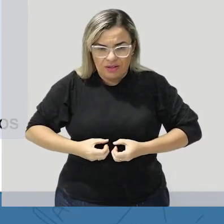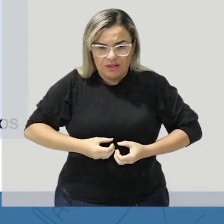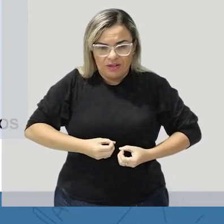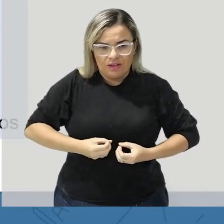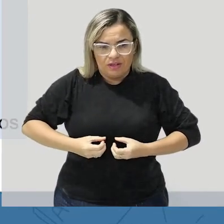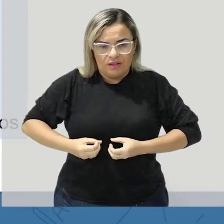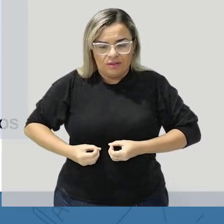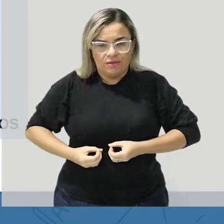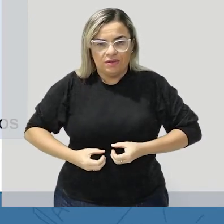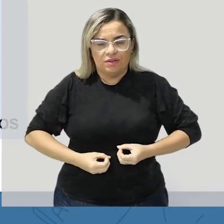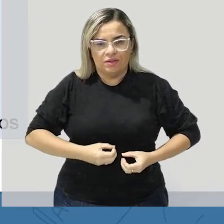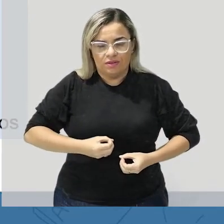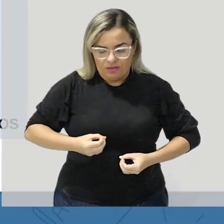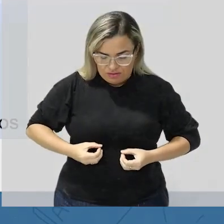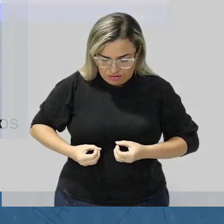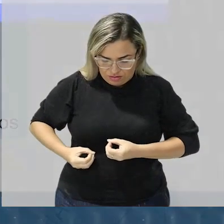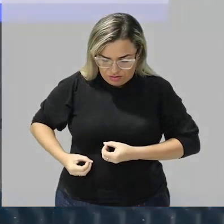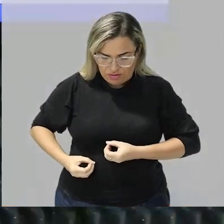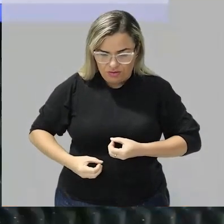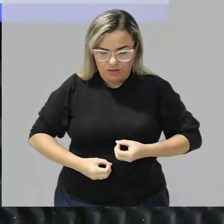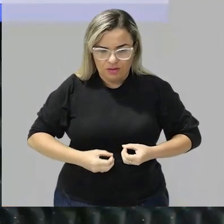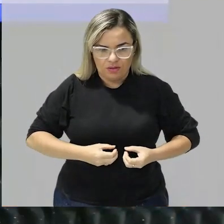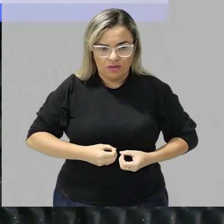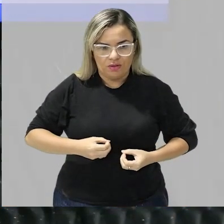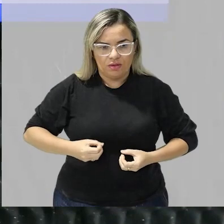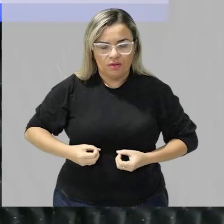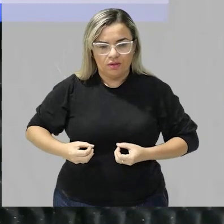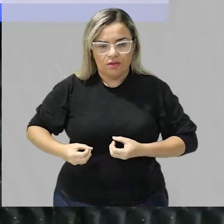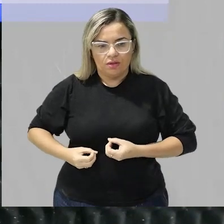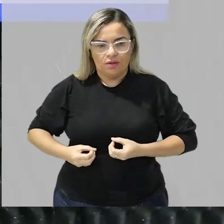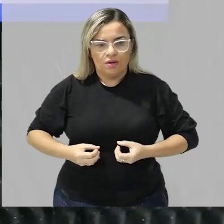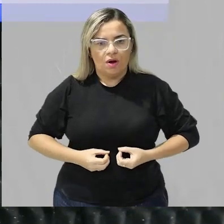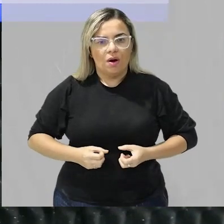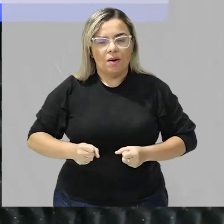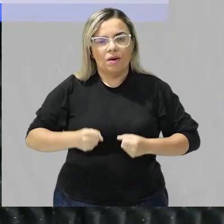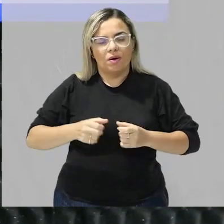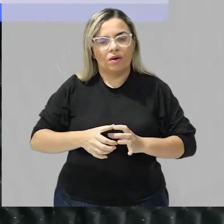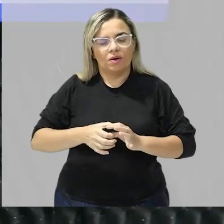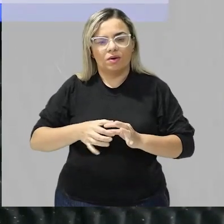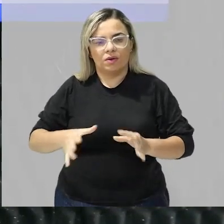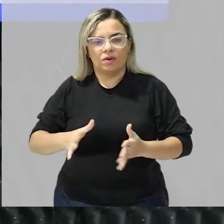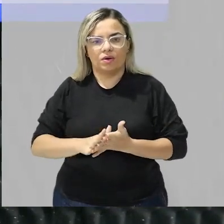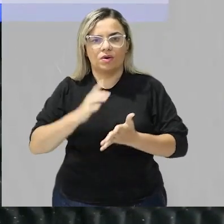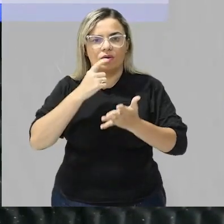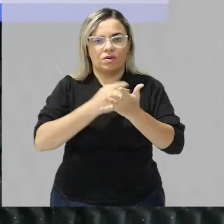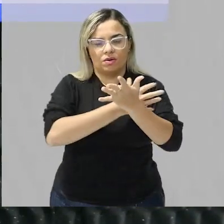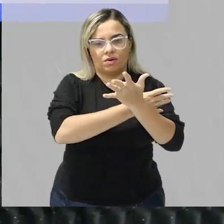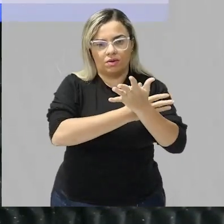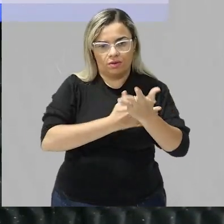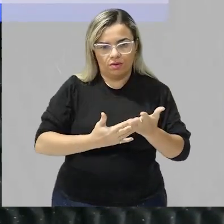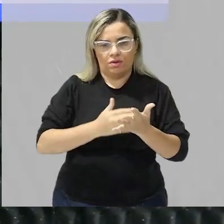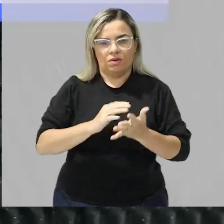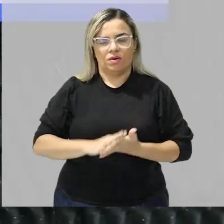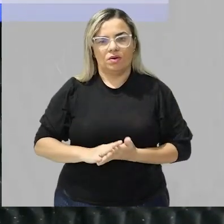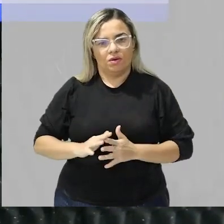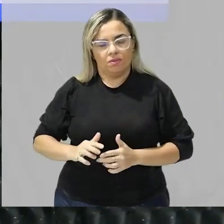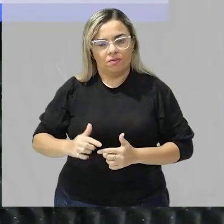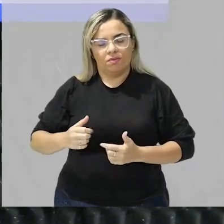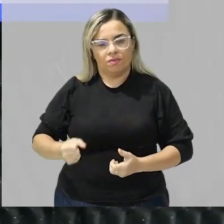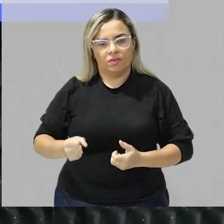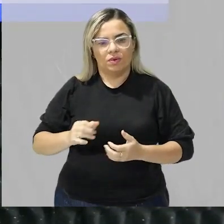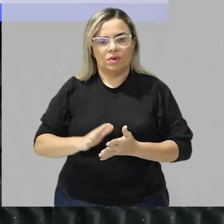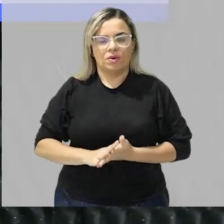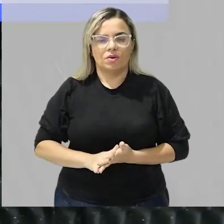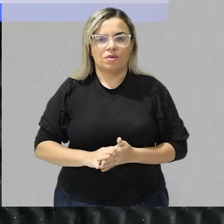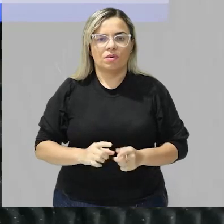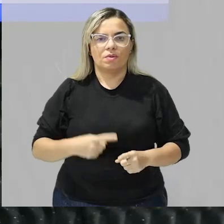esses componentes do alimento possam ser disponibilizados para a corrente sanguínea tá porque a célula ela é muito